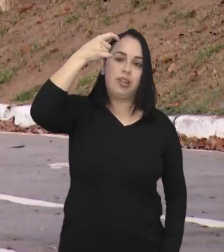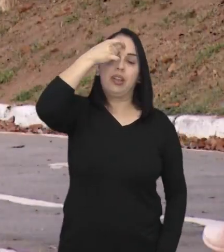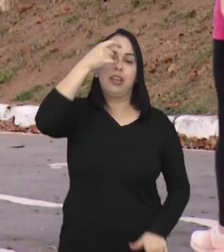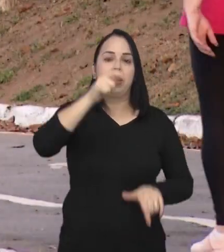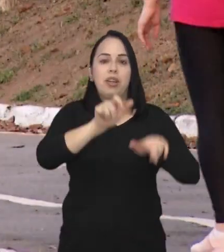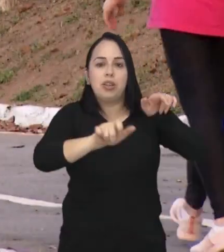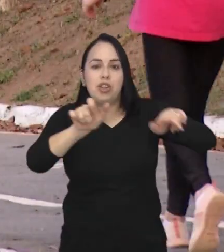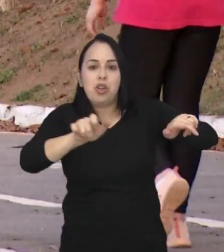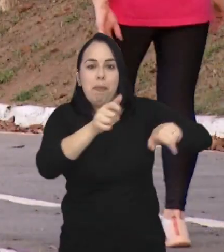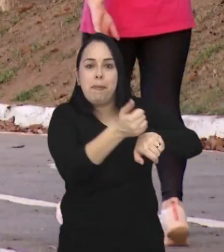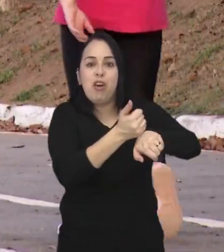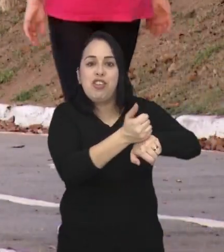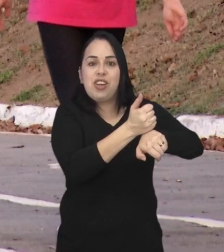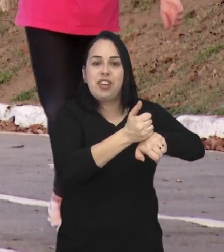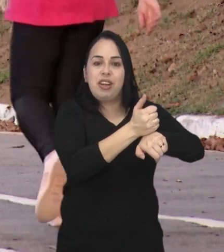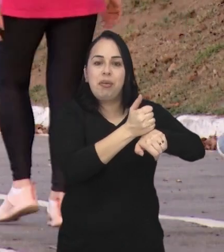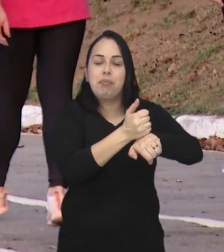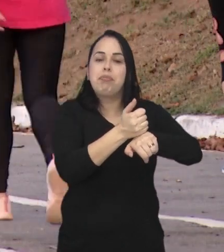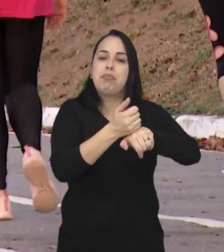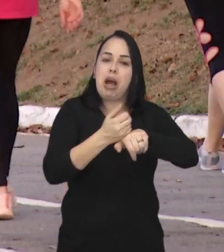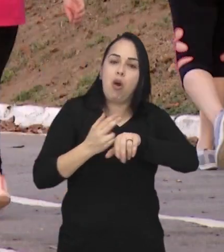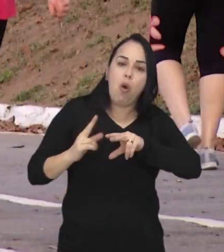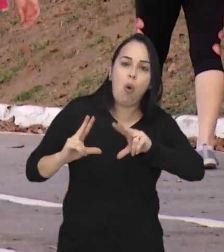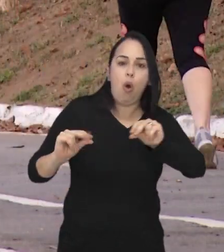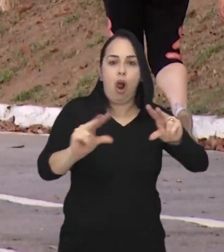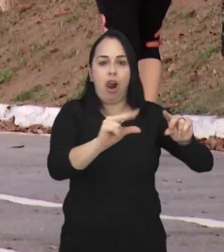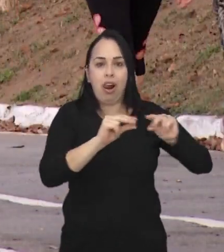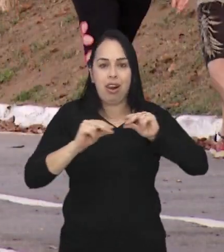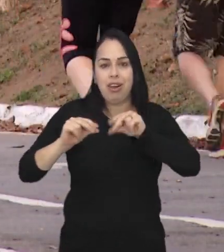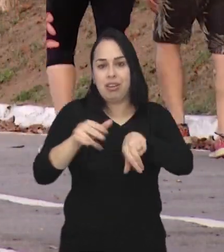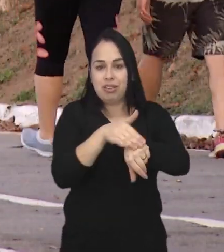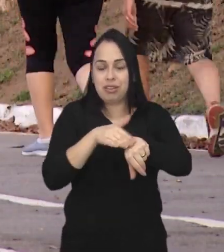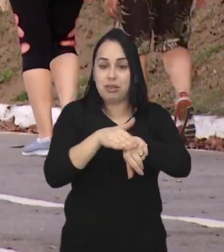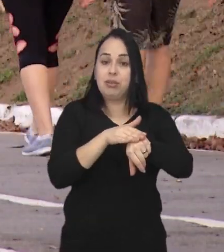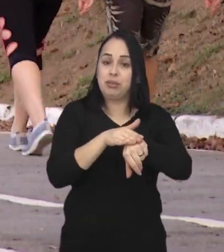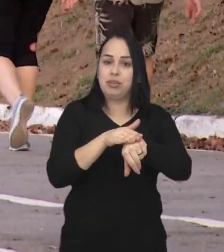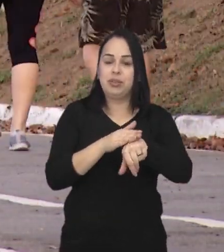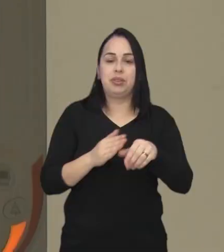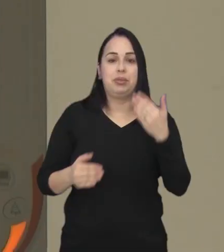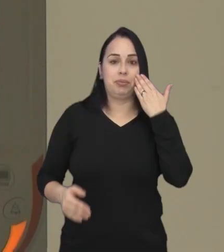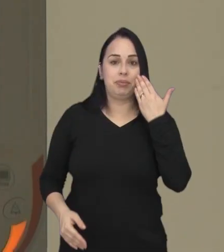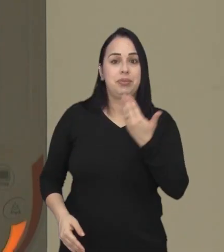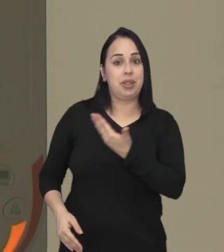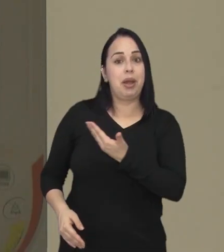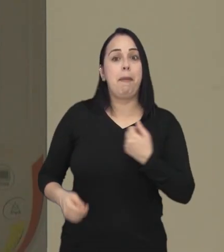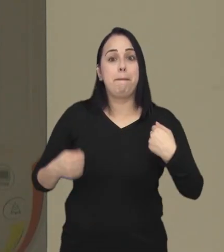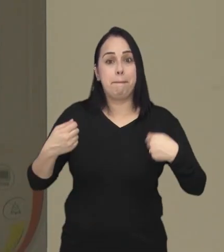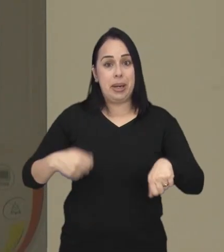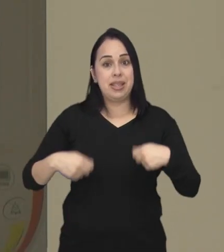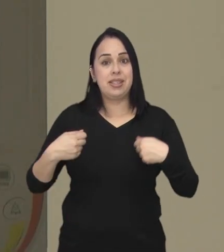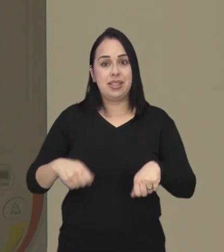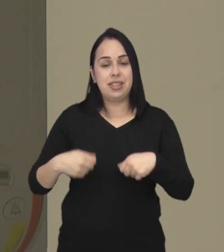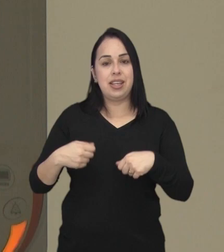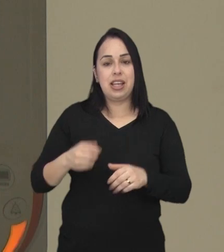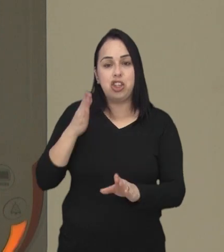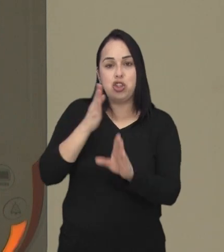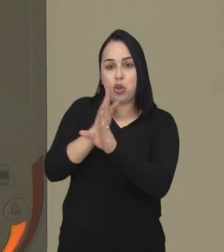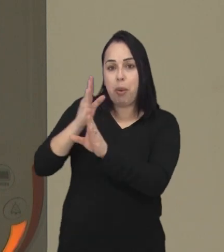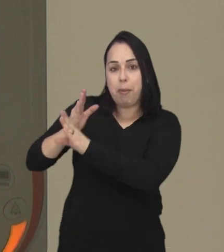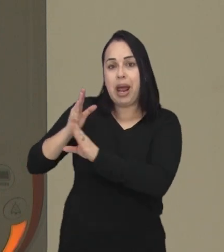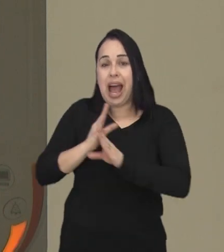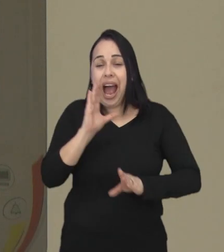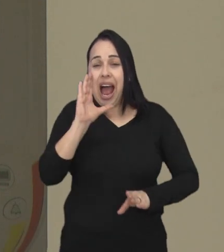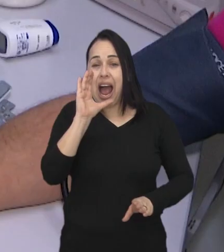reunindo profissionais da área para debaterem o tema. Um dos pontos sugeridos é a necessidade de se fazer